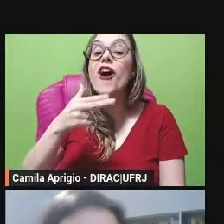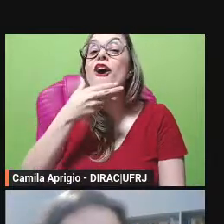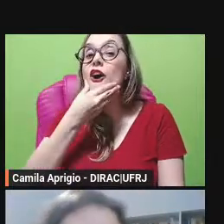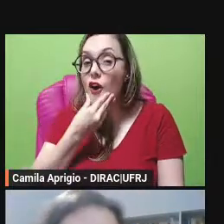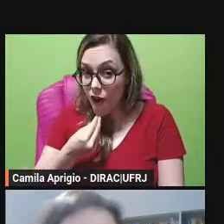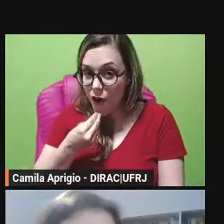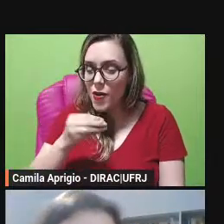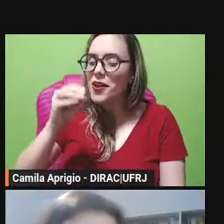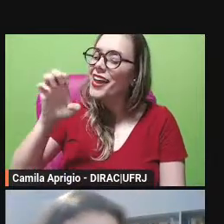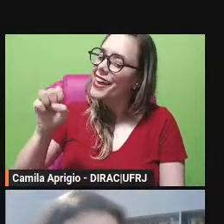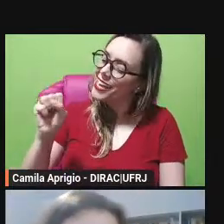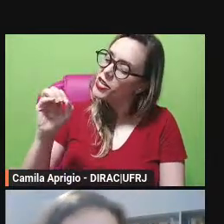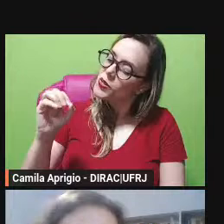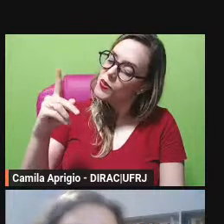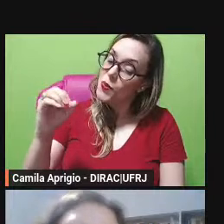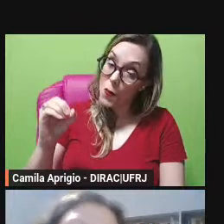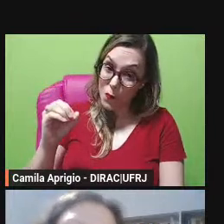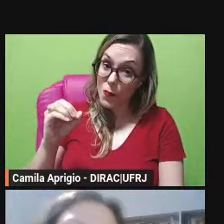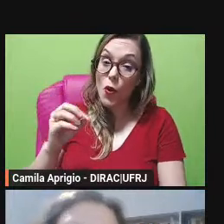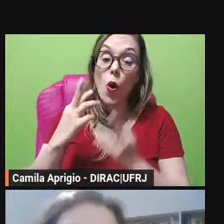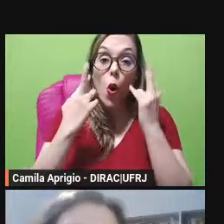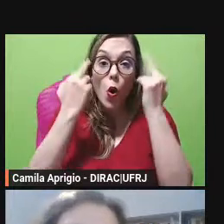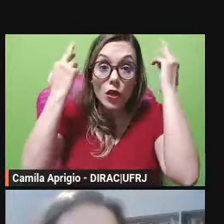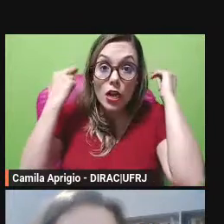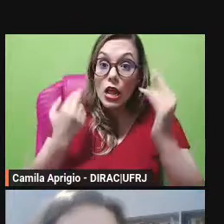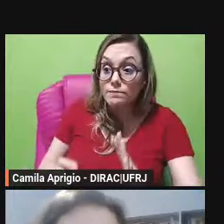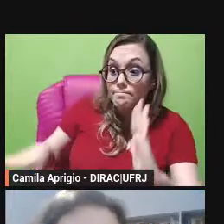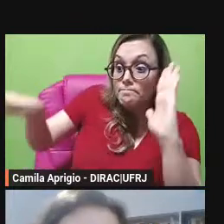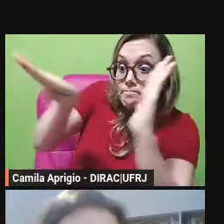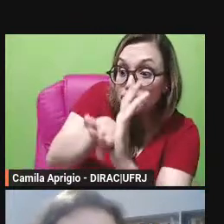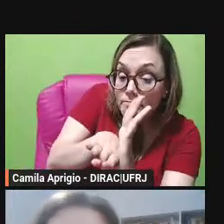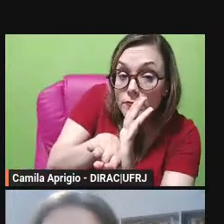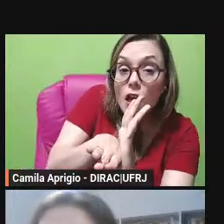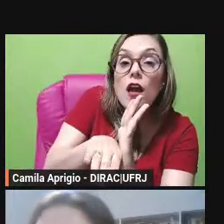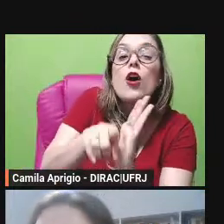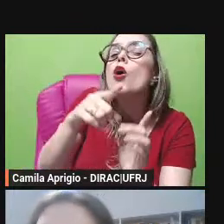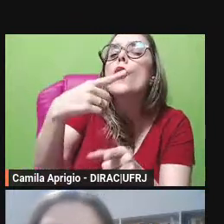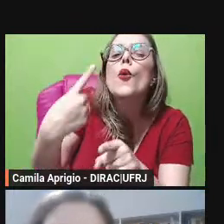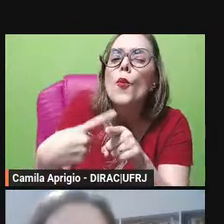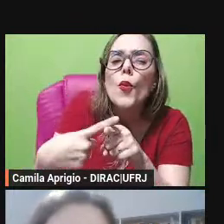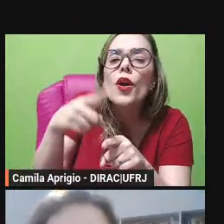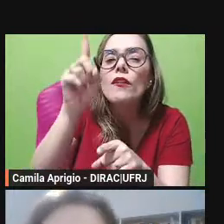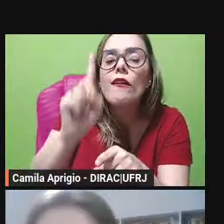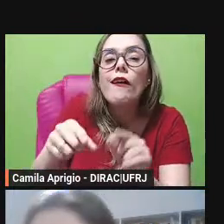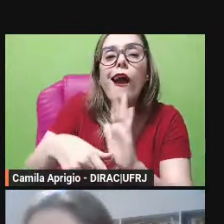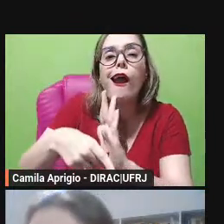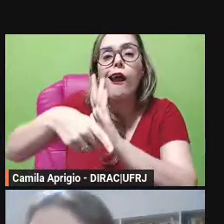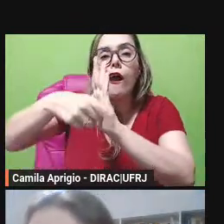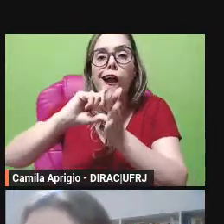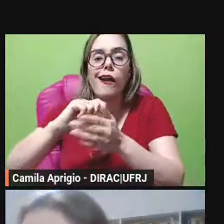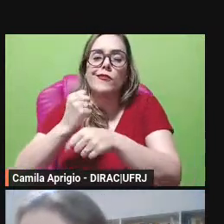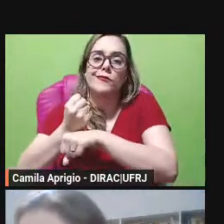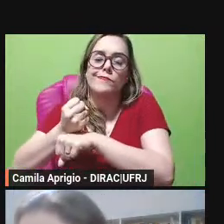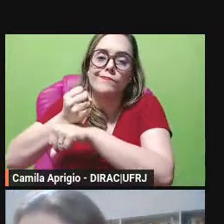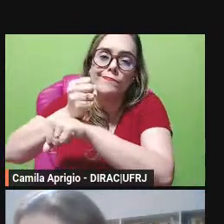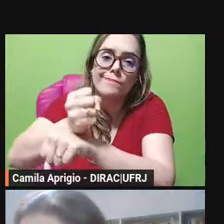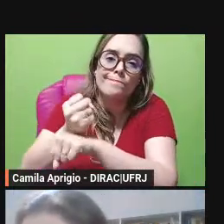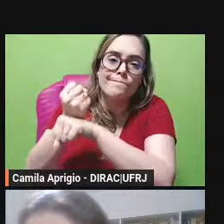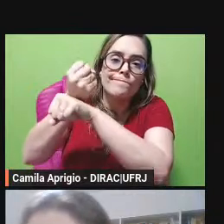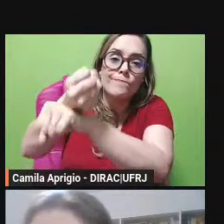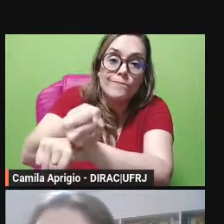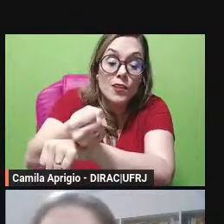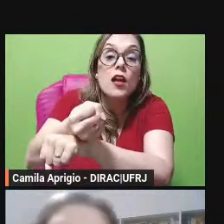não era grego chegou na Grécia trazido como escravo conquistou a sua liberdade